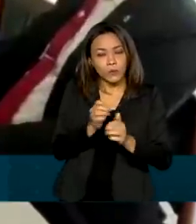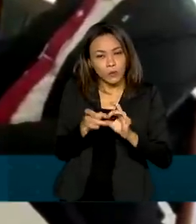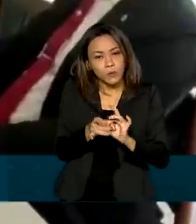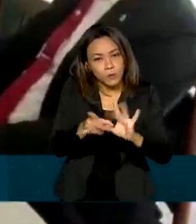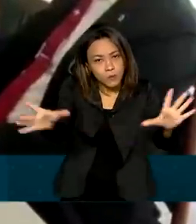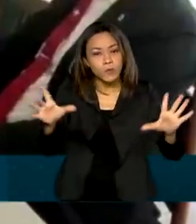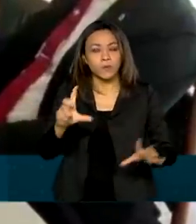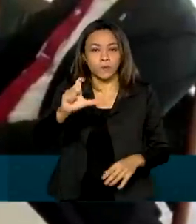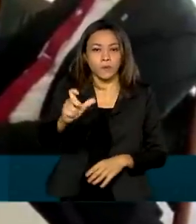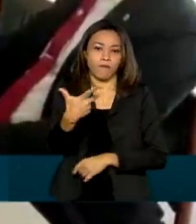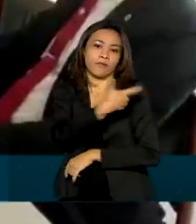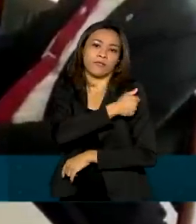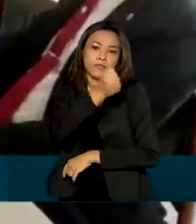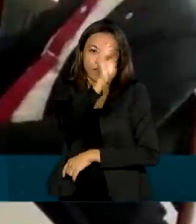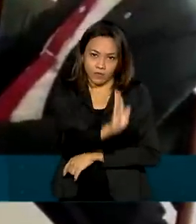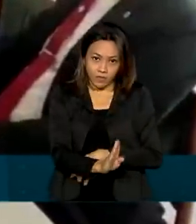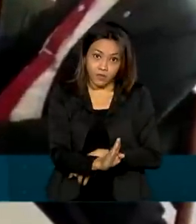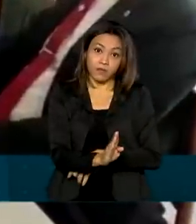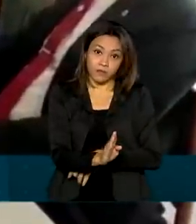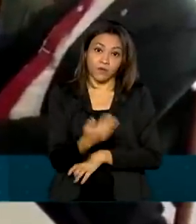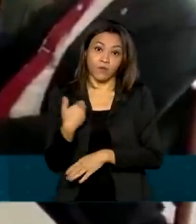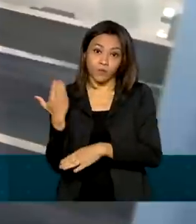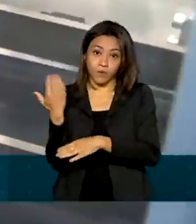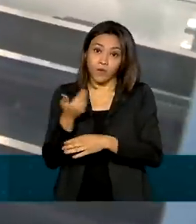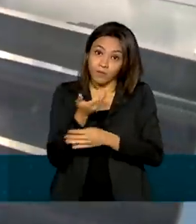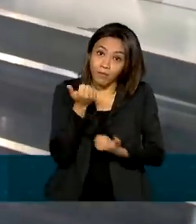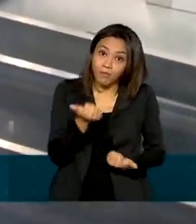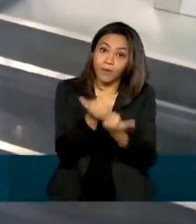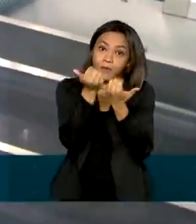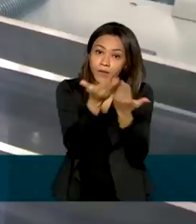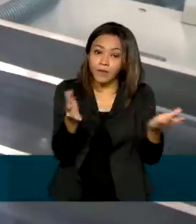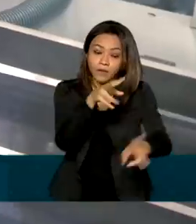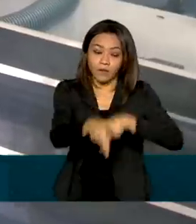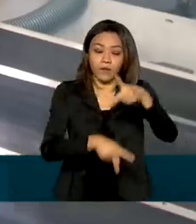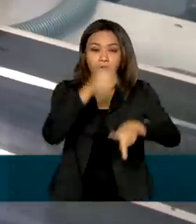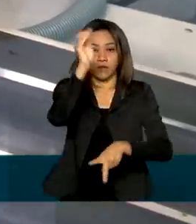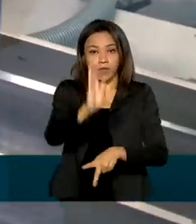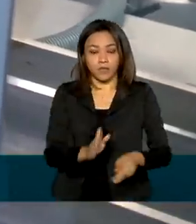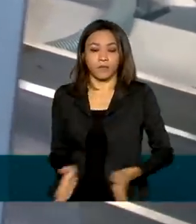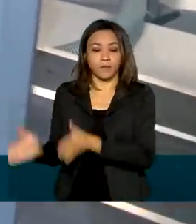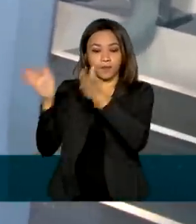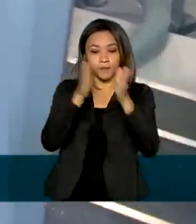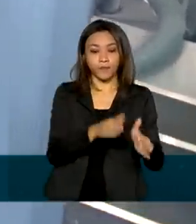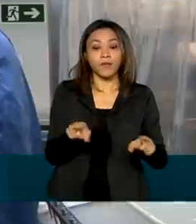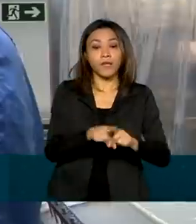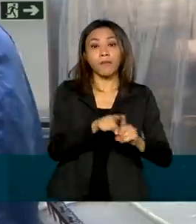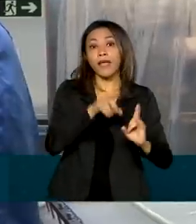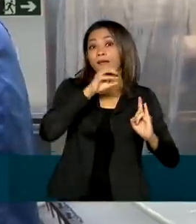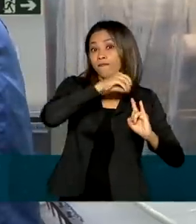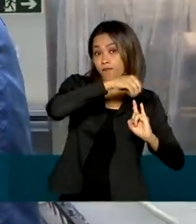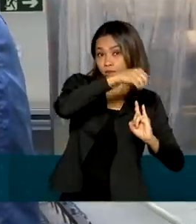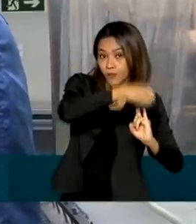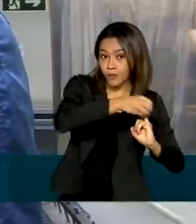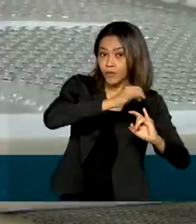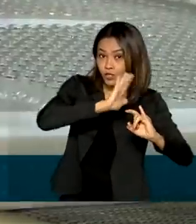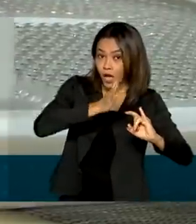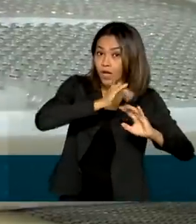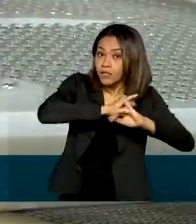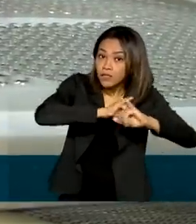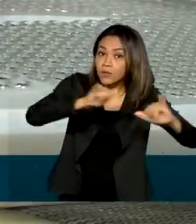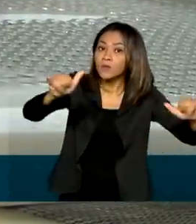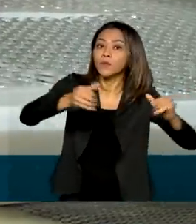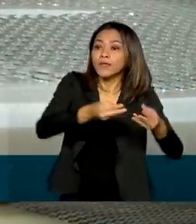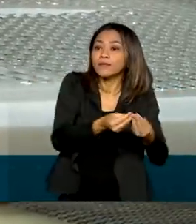aqui no Brasil, beneficiando a população brasileira. E a Fiocruz divulgou a previsão de entrega da vacina contra a Covid